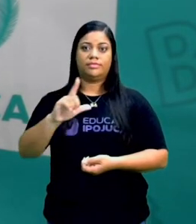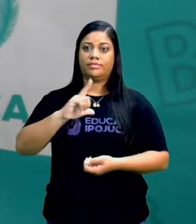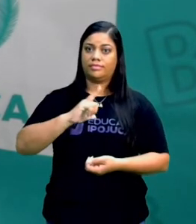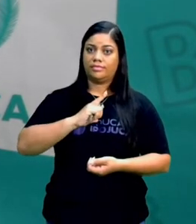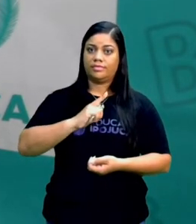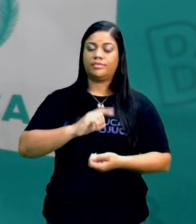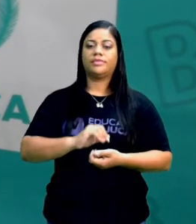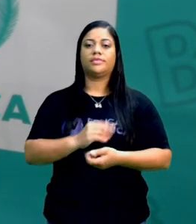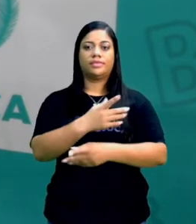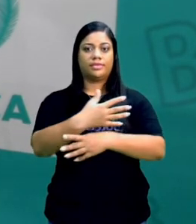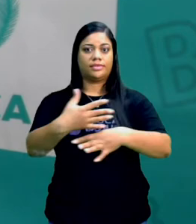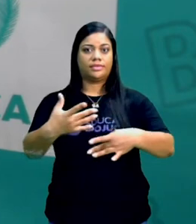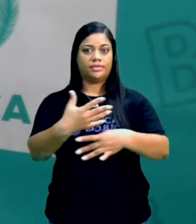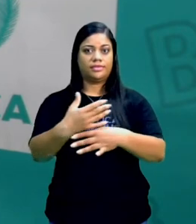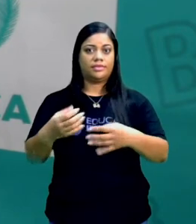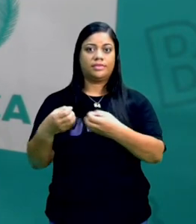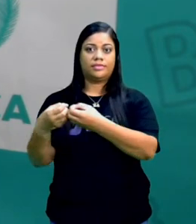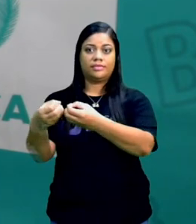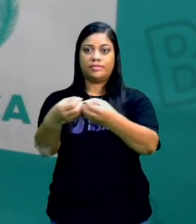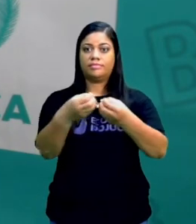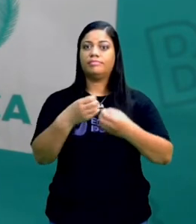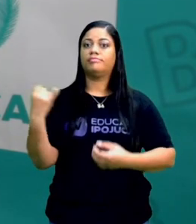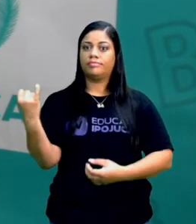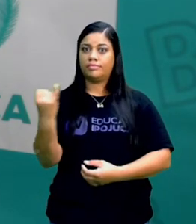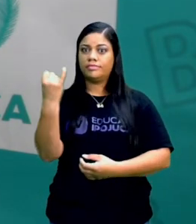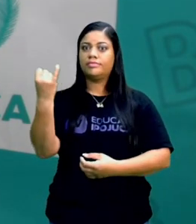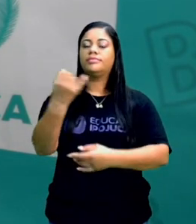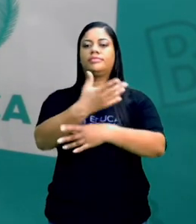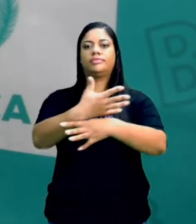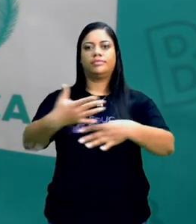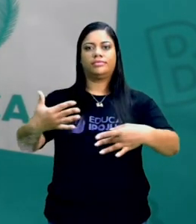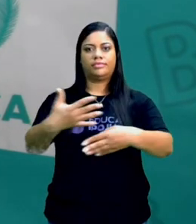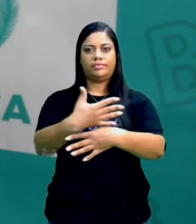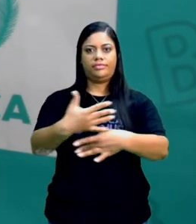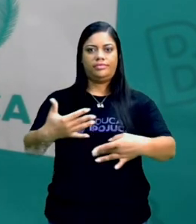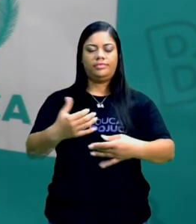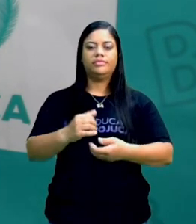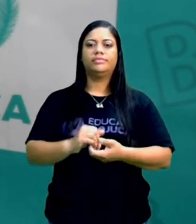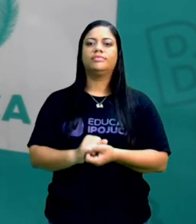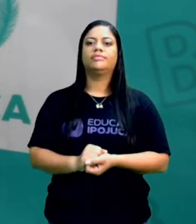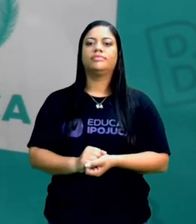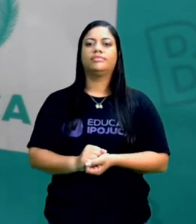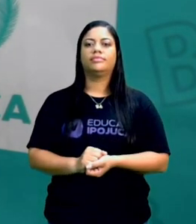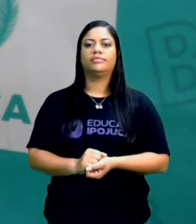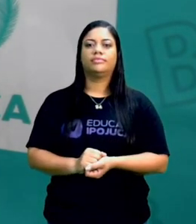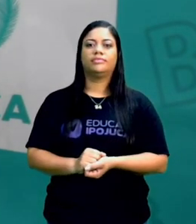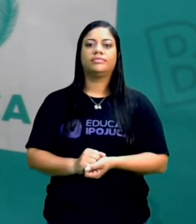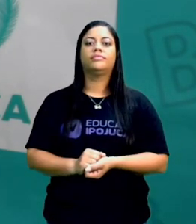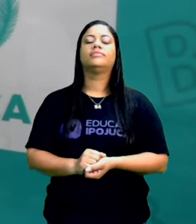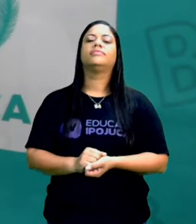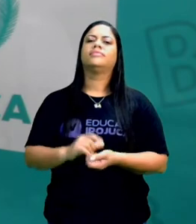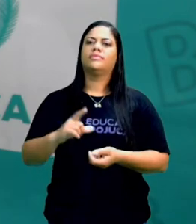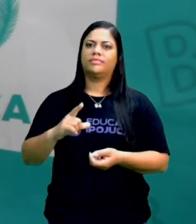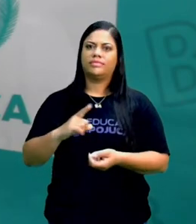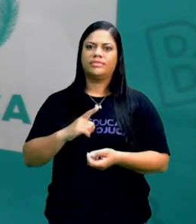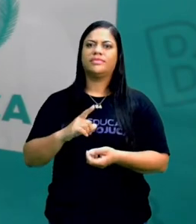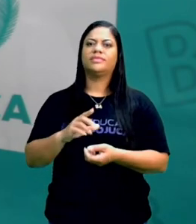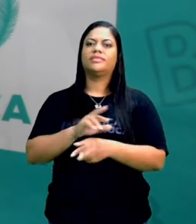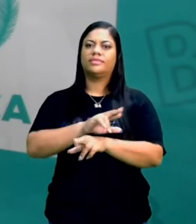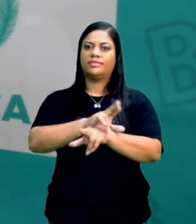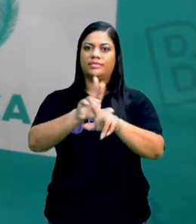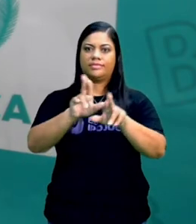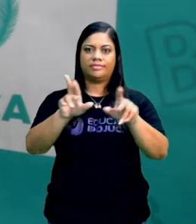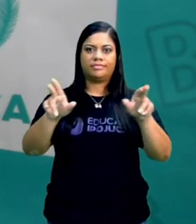temos as cidades principais, temos os municípios e dentro do município temos os distritos. E assim